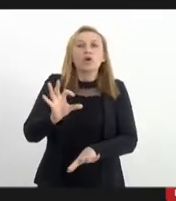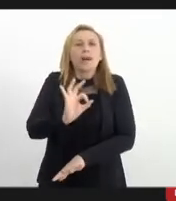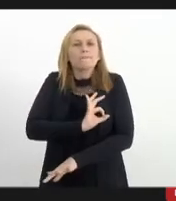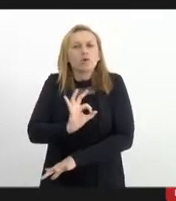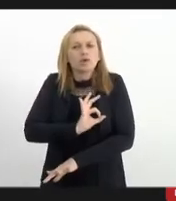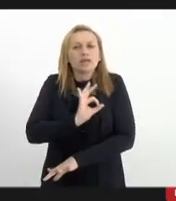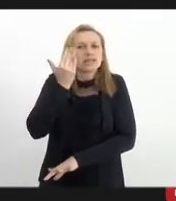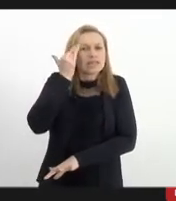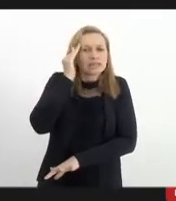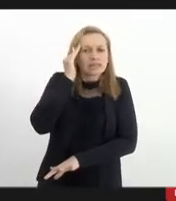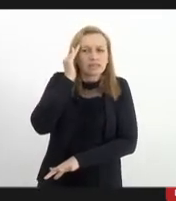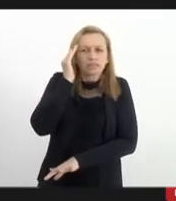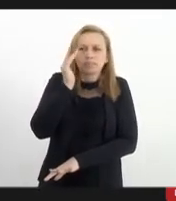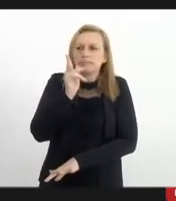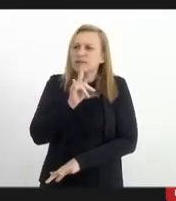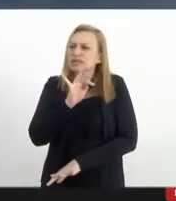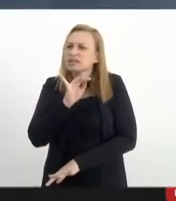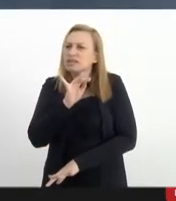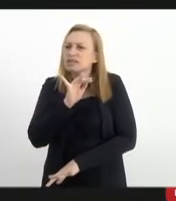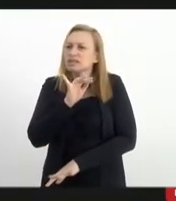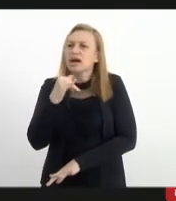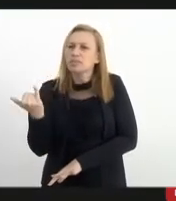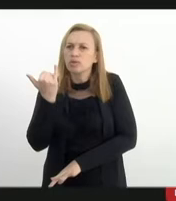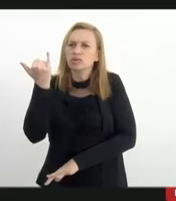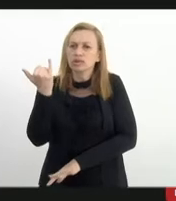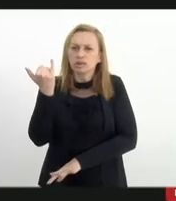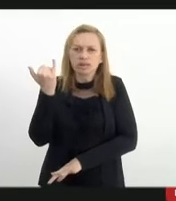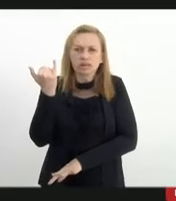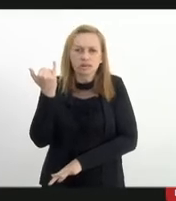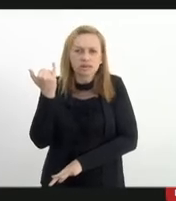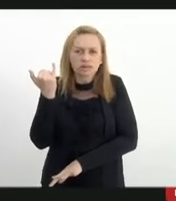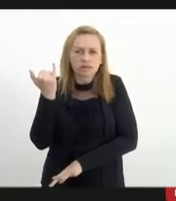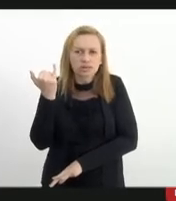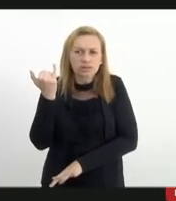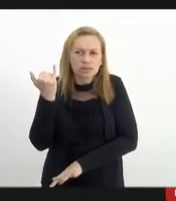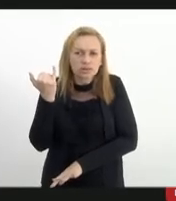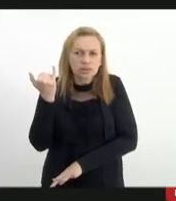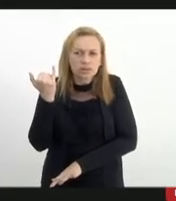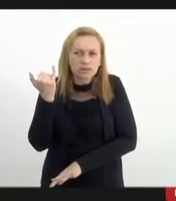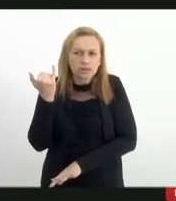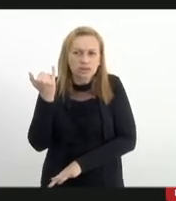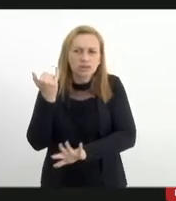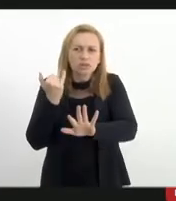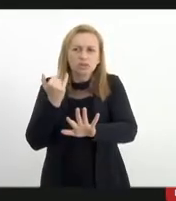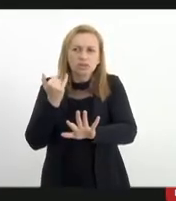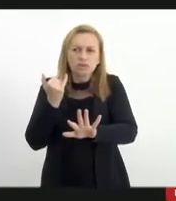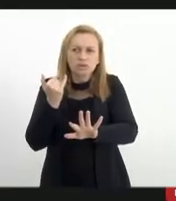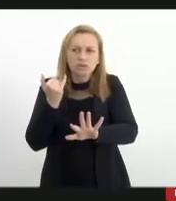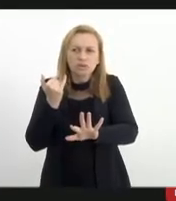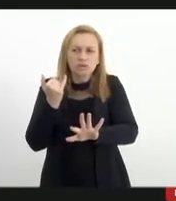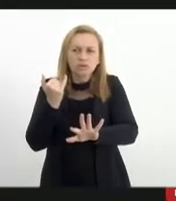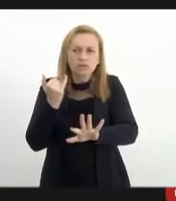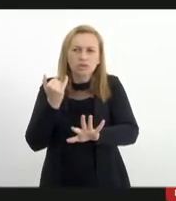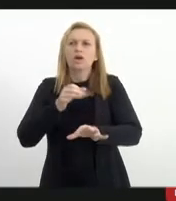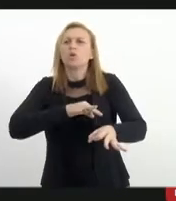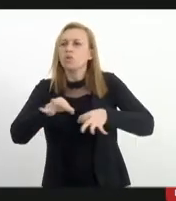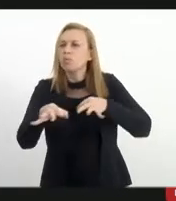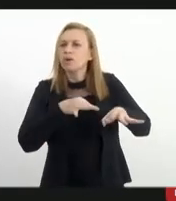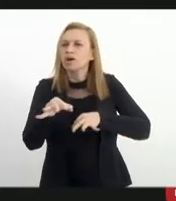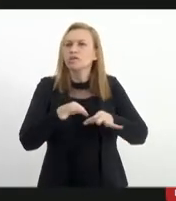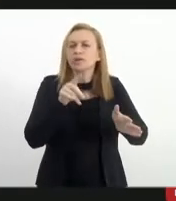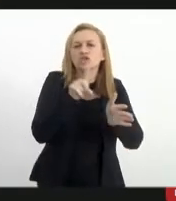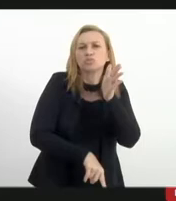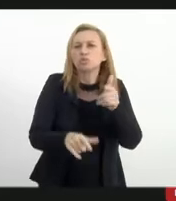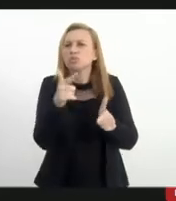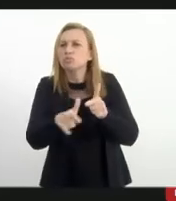excepcionalidade. Não, o plano de redução da letalidade policial. O plano de redução da letalidade, a gente tem isso junto do